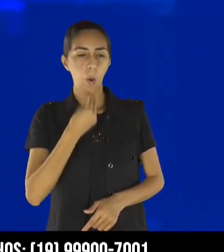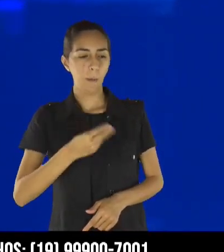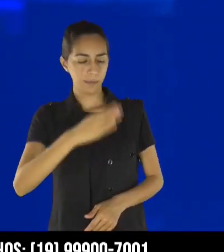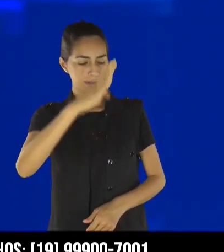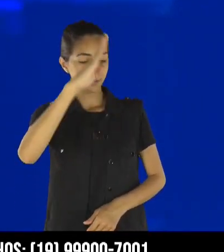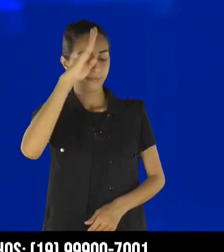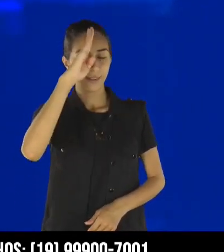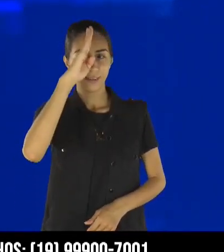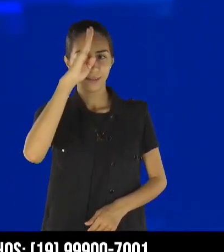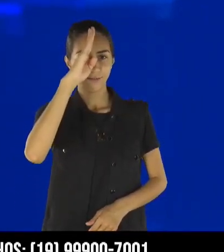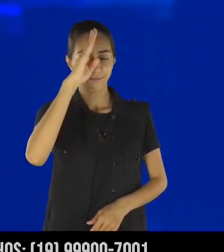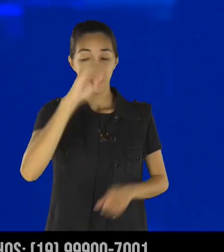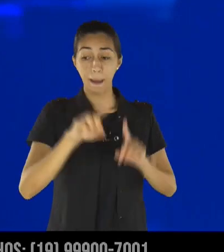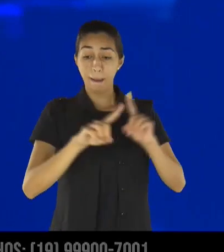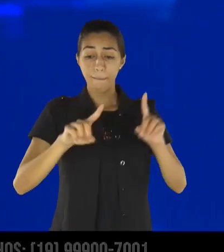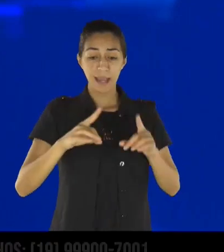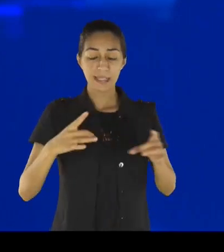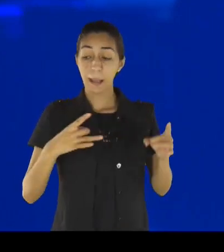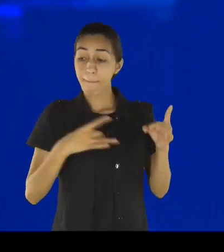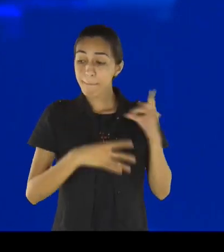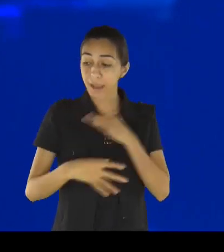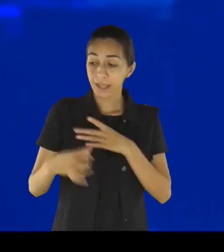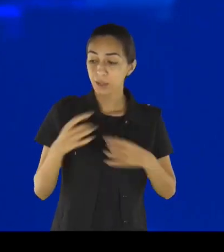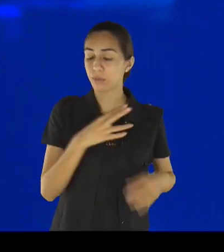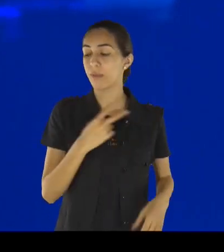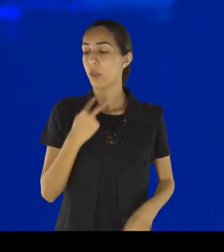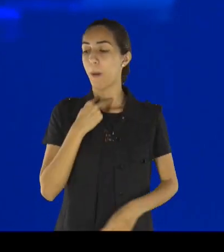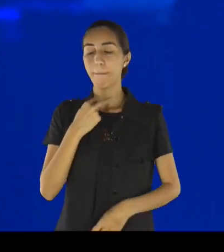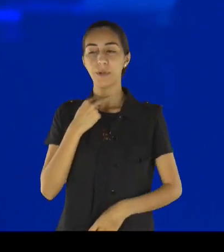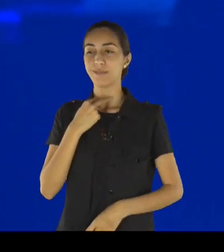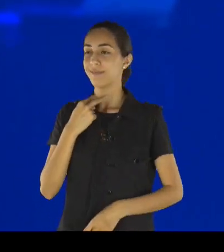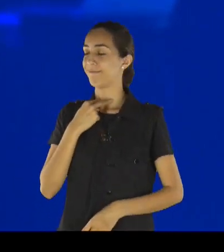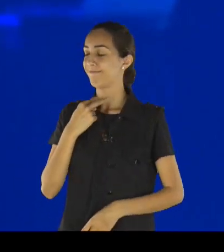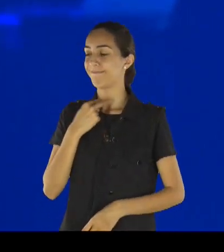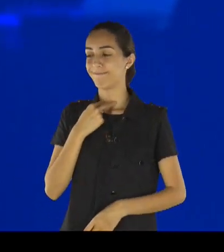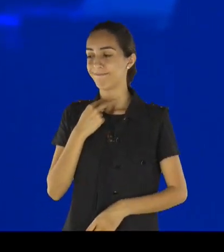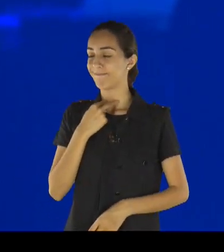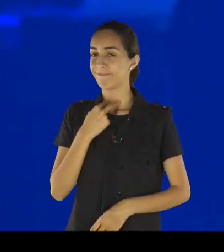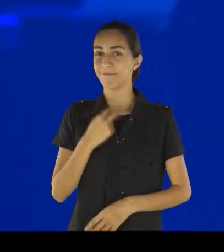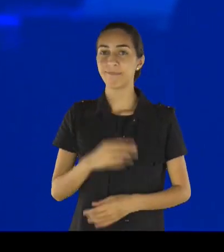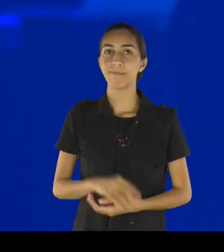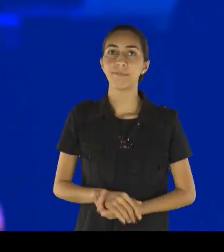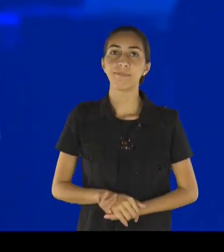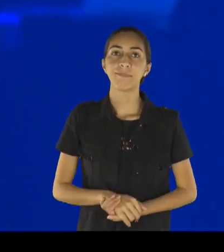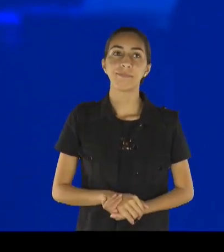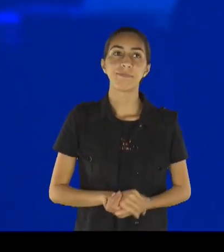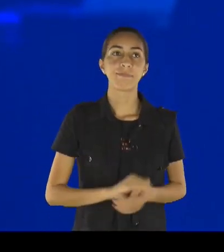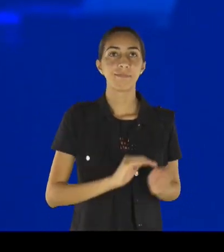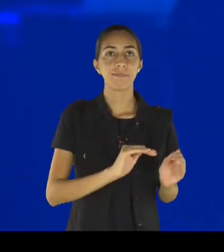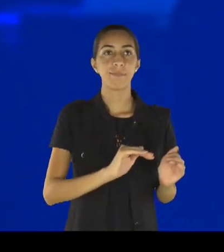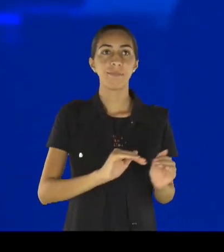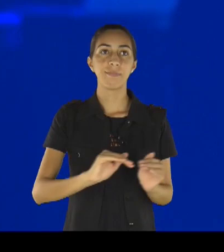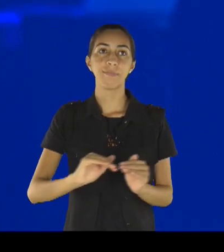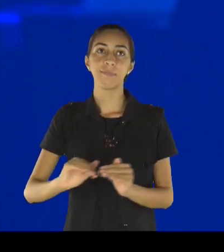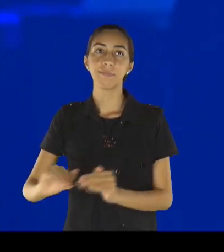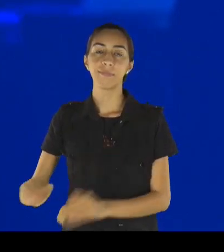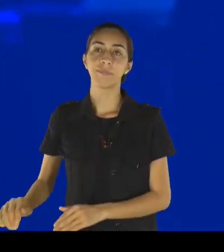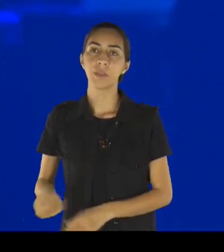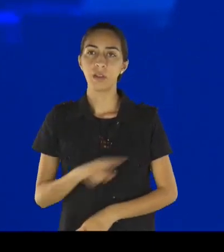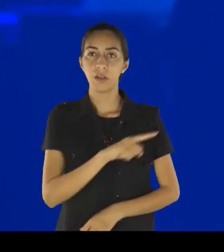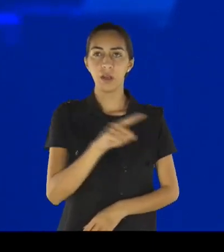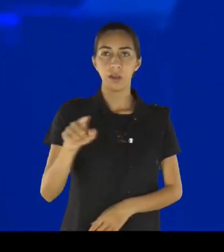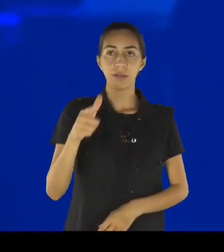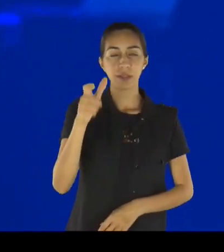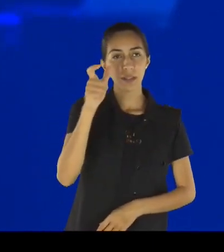as pessoas indo na rua, senhoras sendo algemadas, e não quer saber, não, entrando dentro de casa, esse